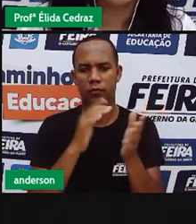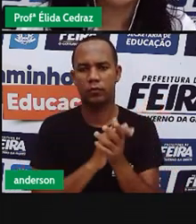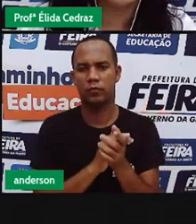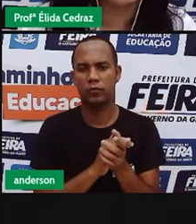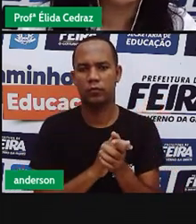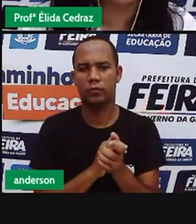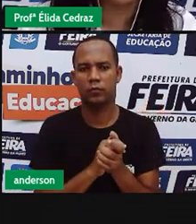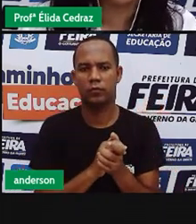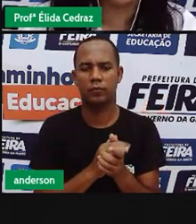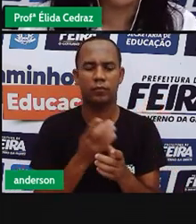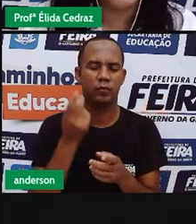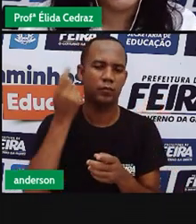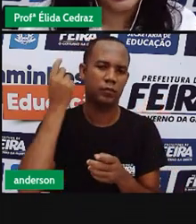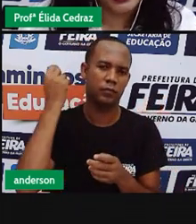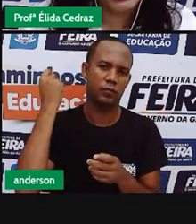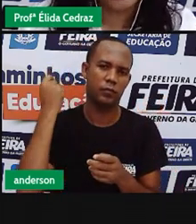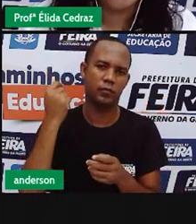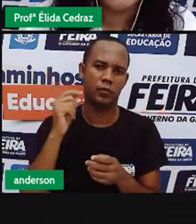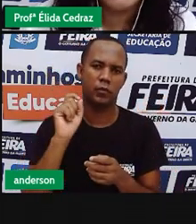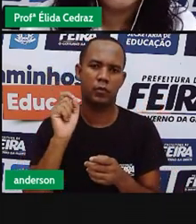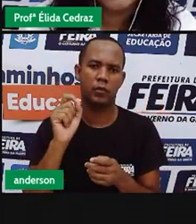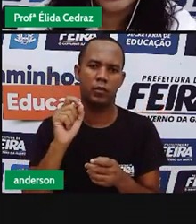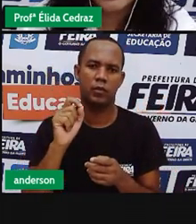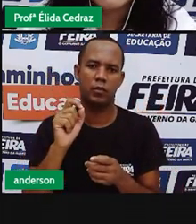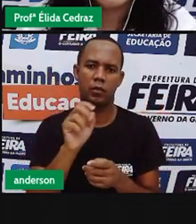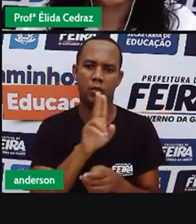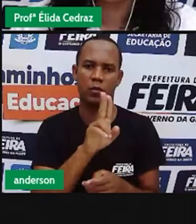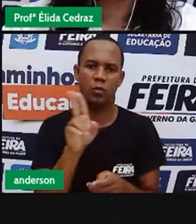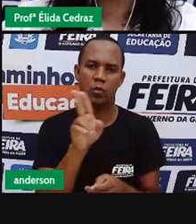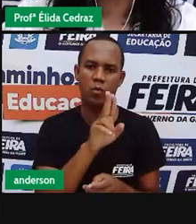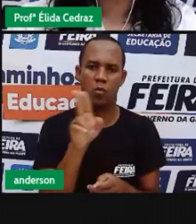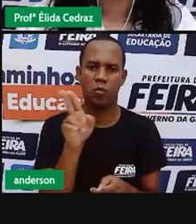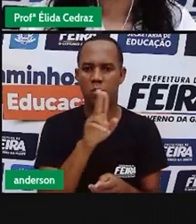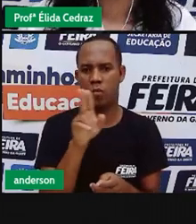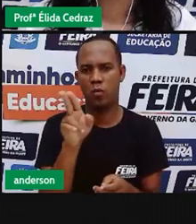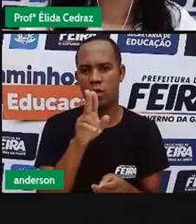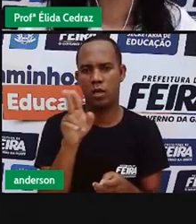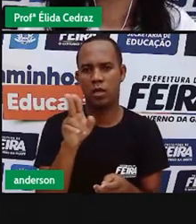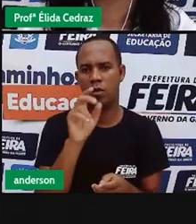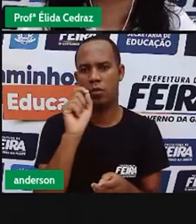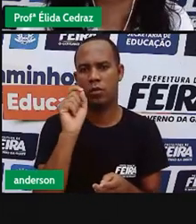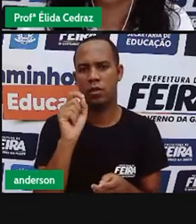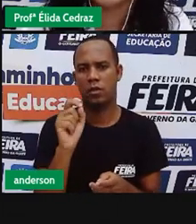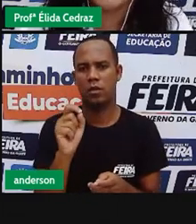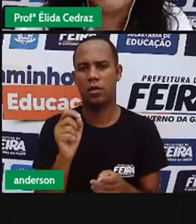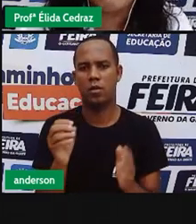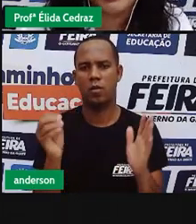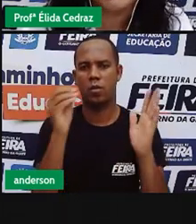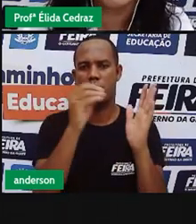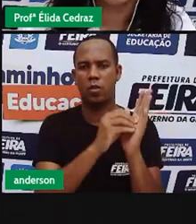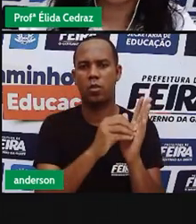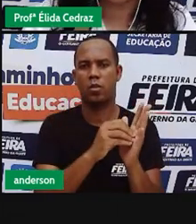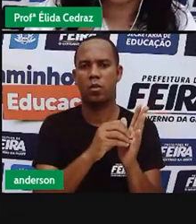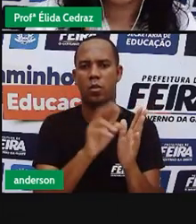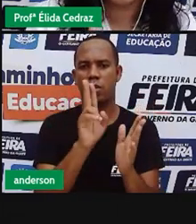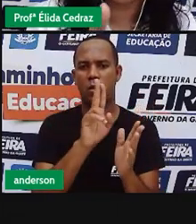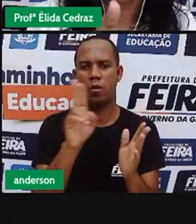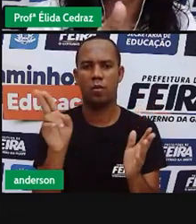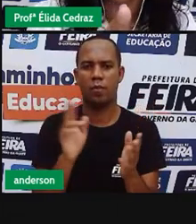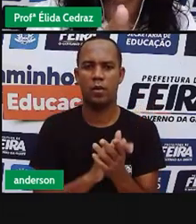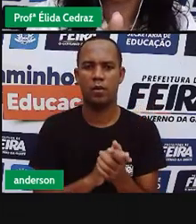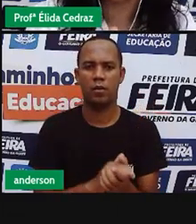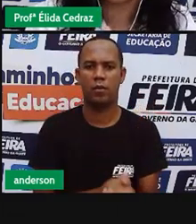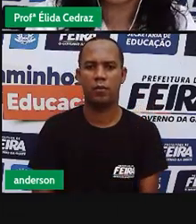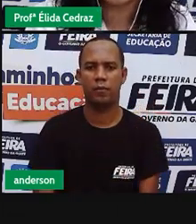foi quando a Rua do Rosário recebeu a sua placa. Ó,